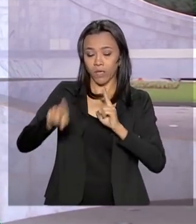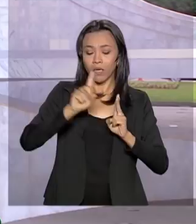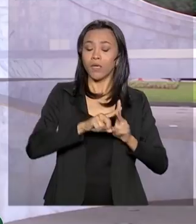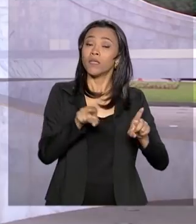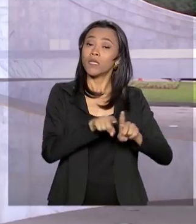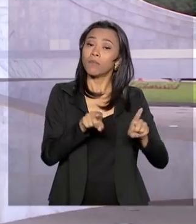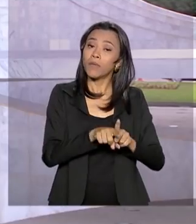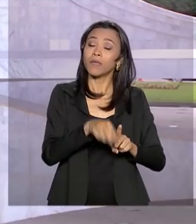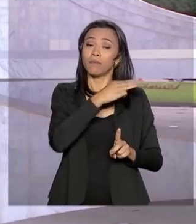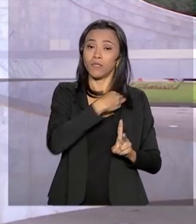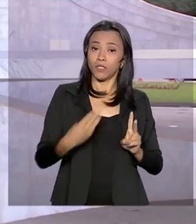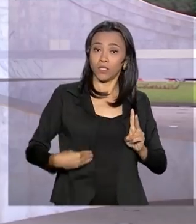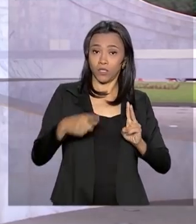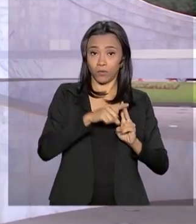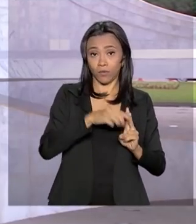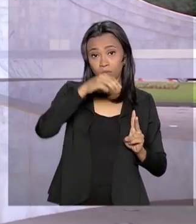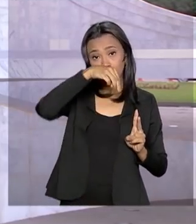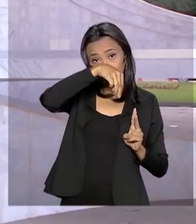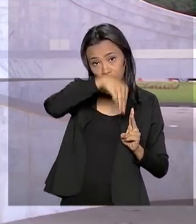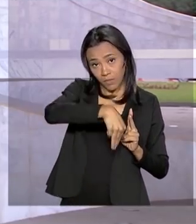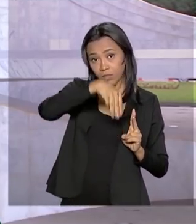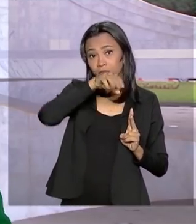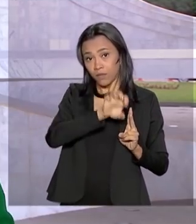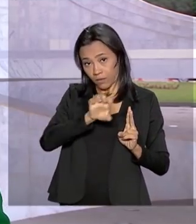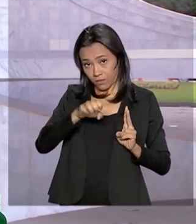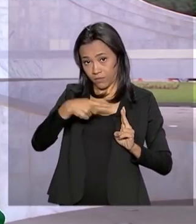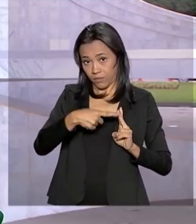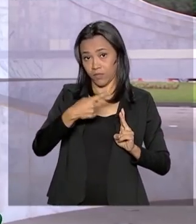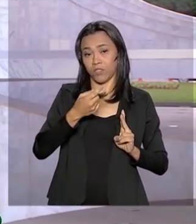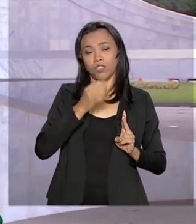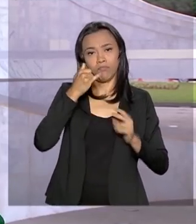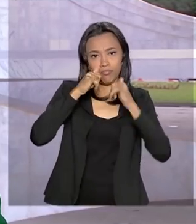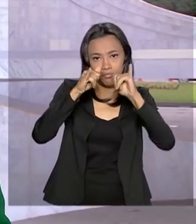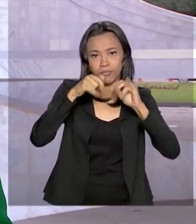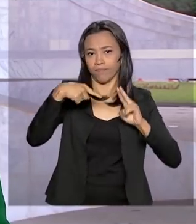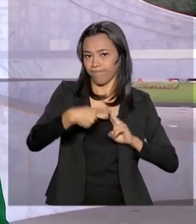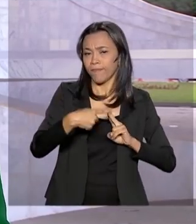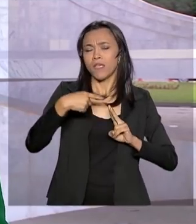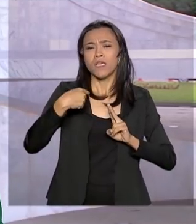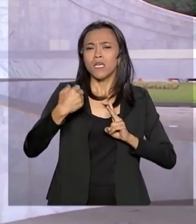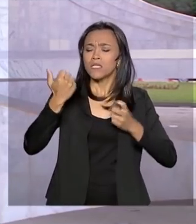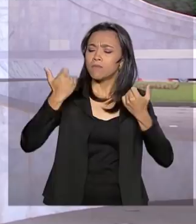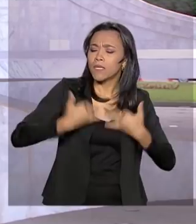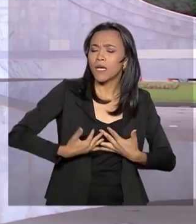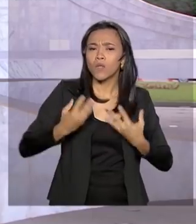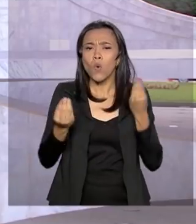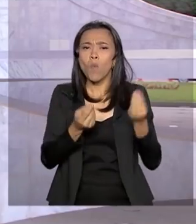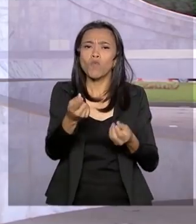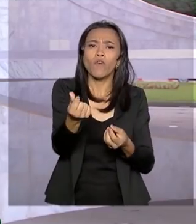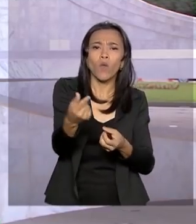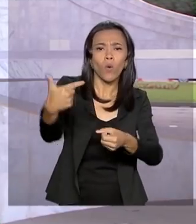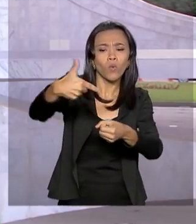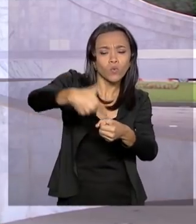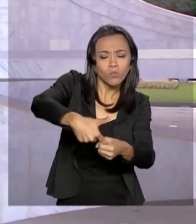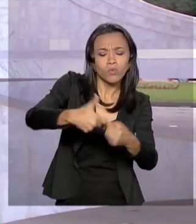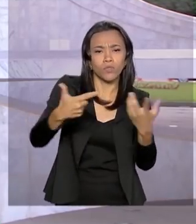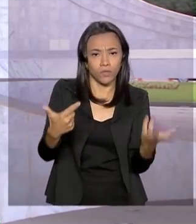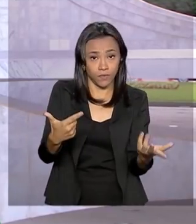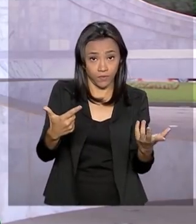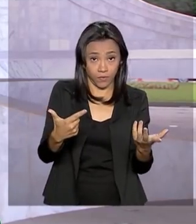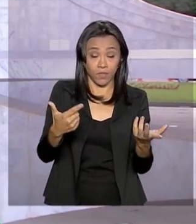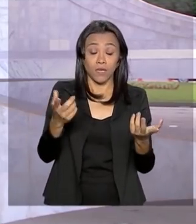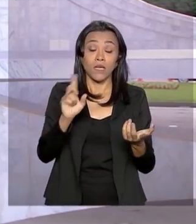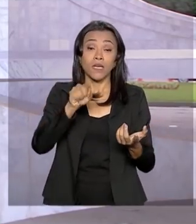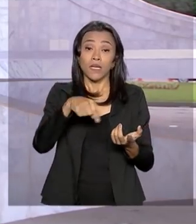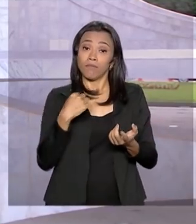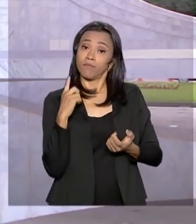e Energia, Beto Albuquerque. Eles conversaram sobre o processo de formação dos preços dos combustíveis. Na saída, o